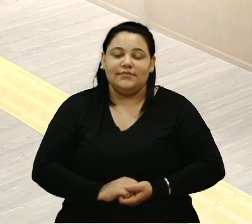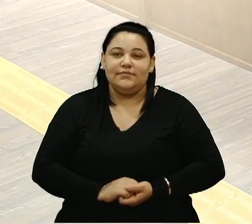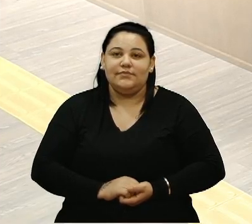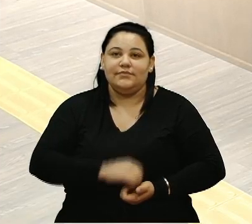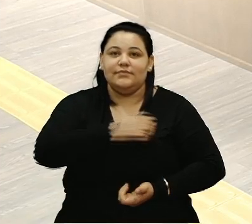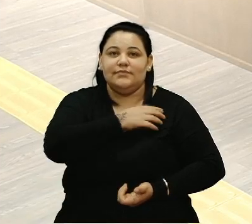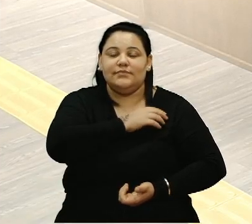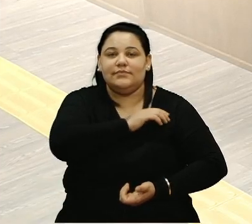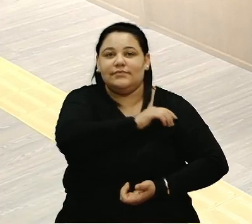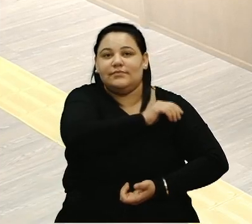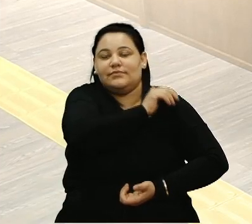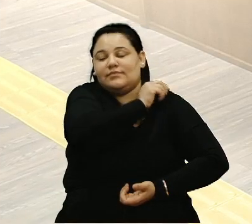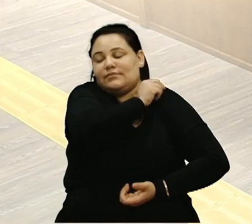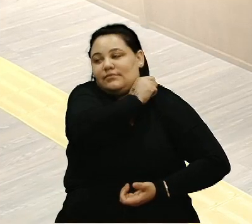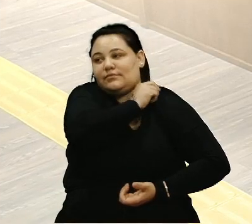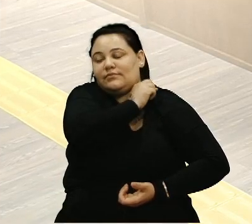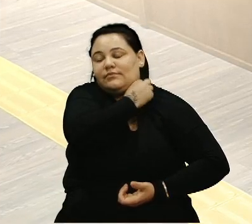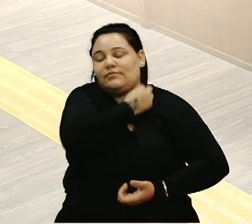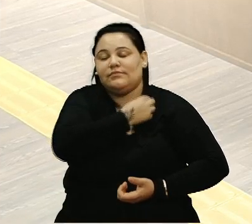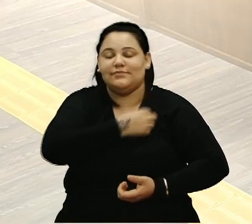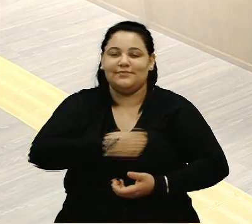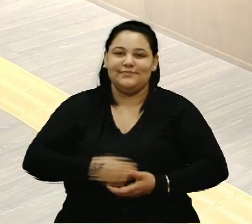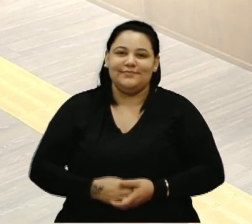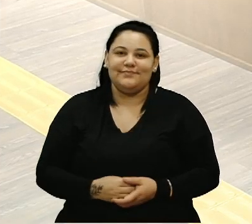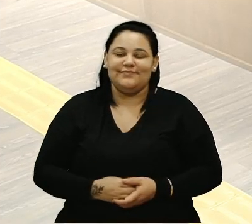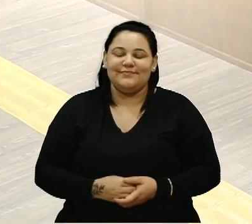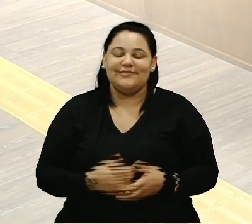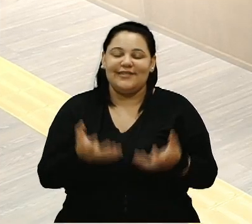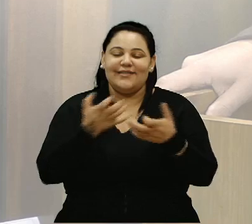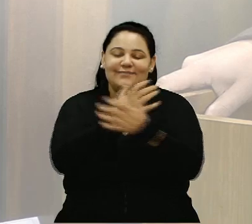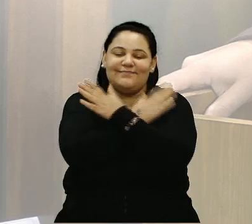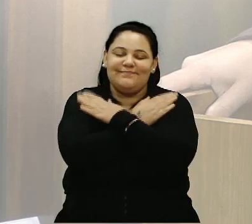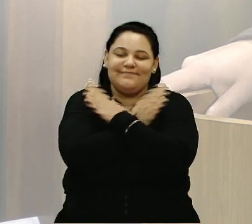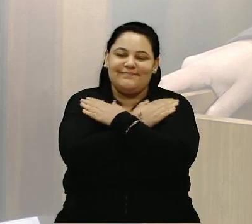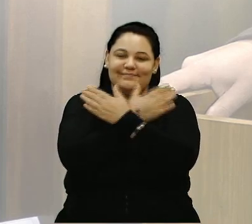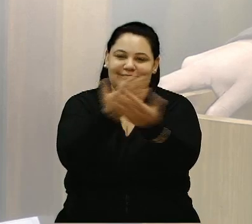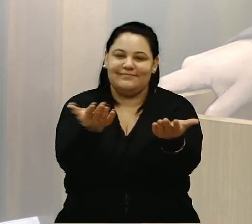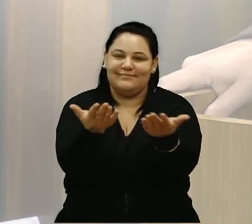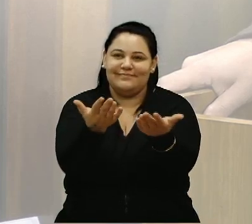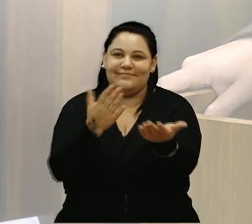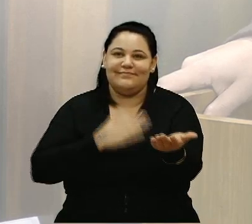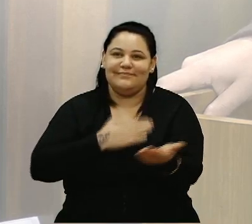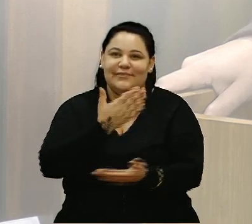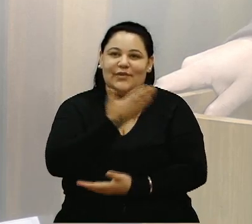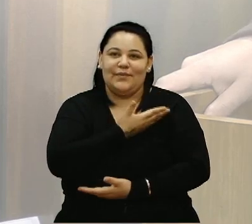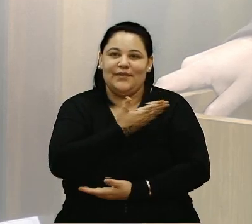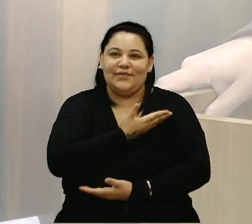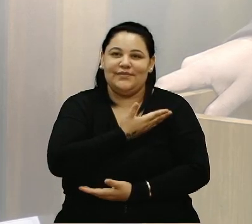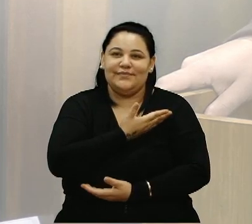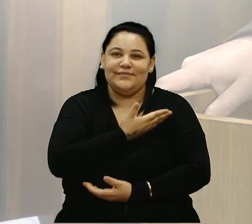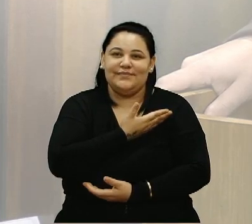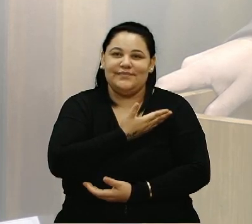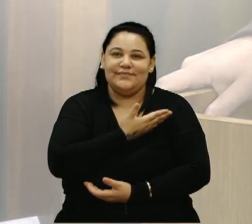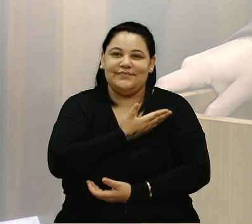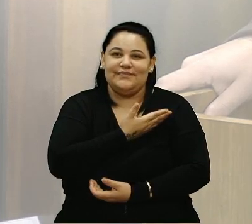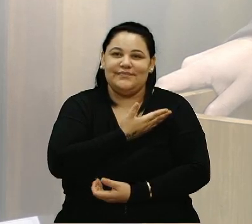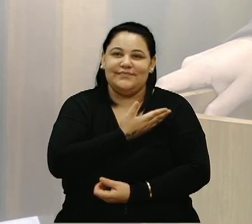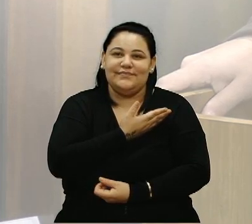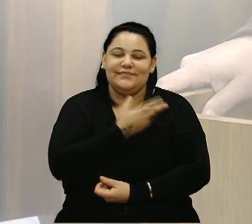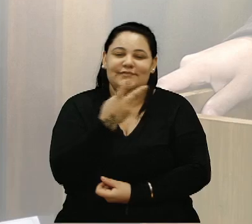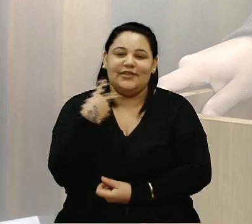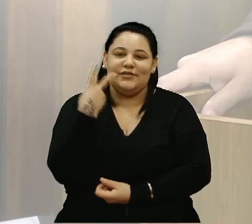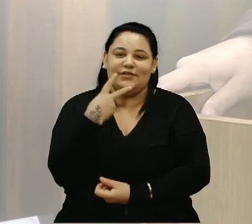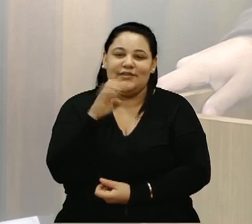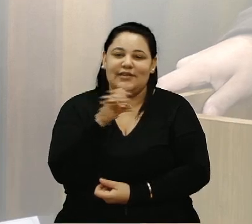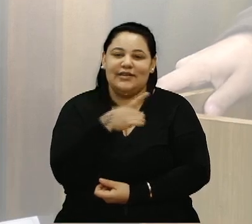Eu quero mandar um abraço aqui para o meu amigo, ex-vereador, ex-prefeito,